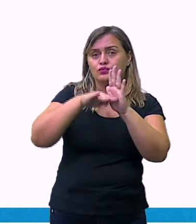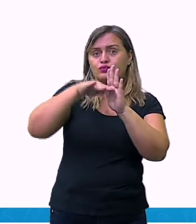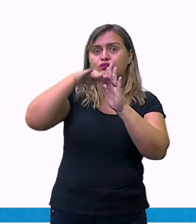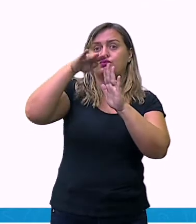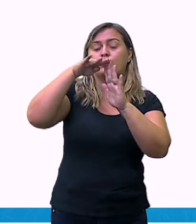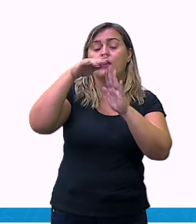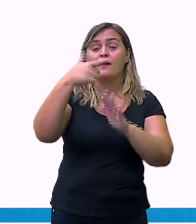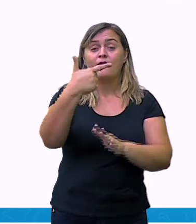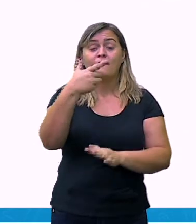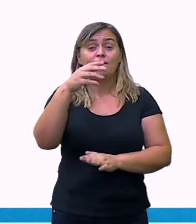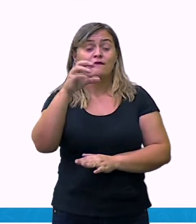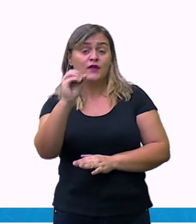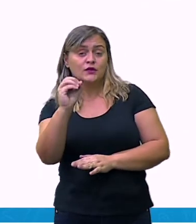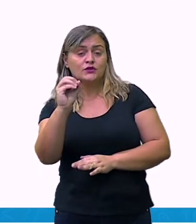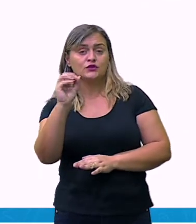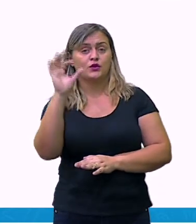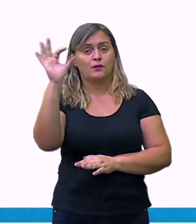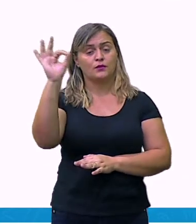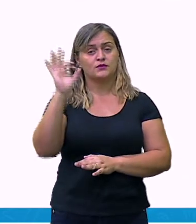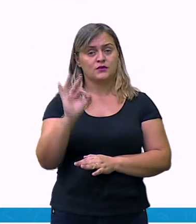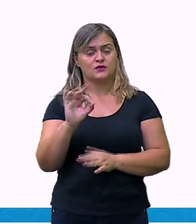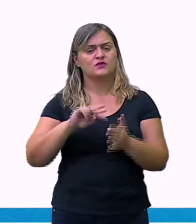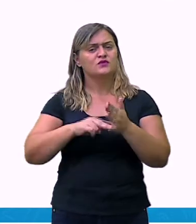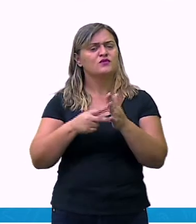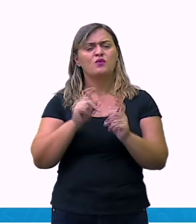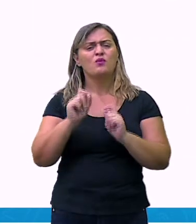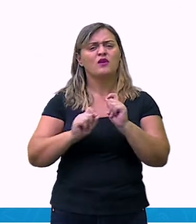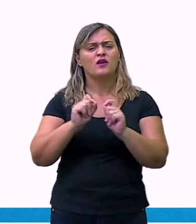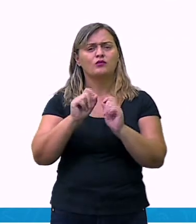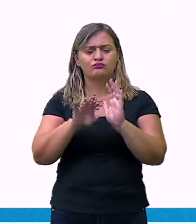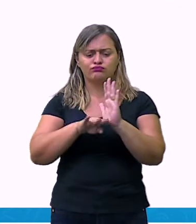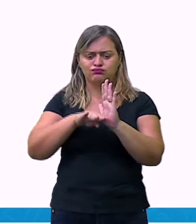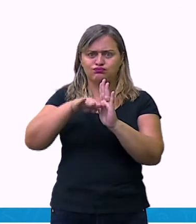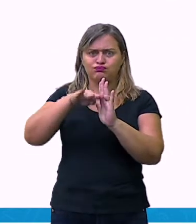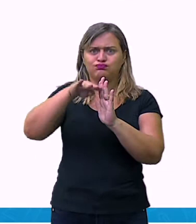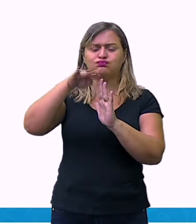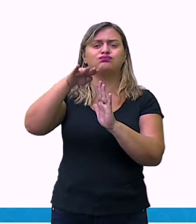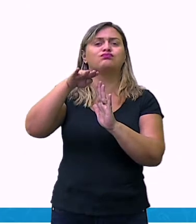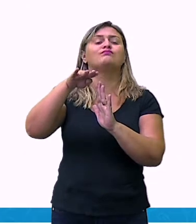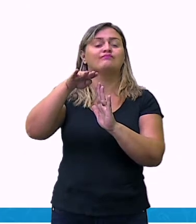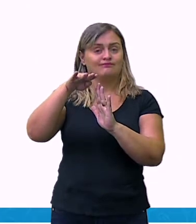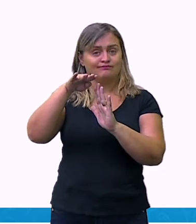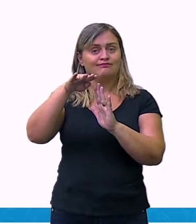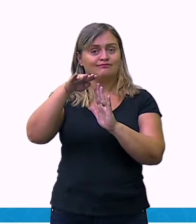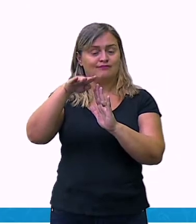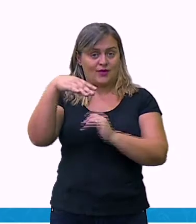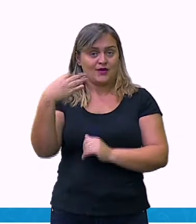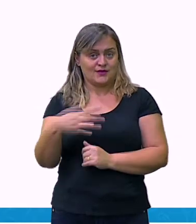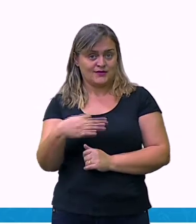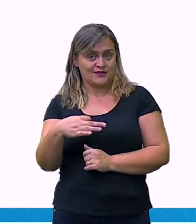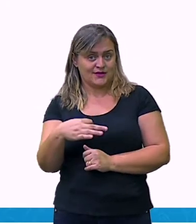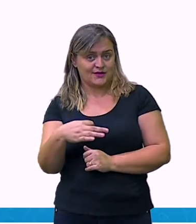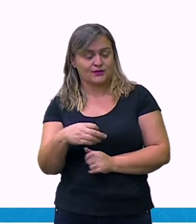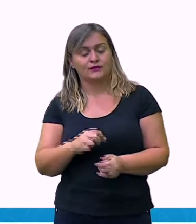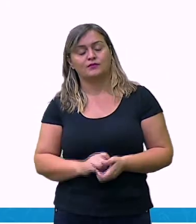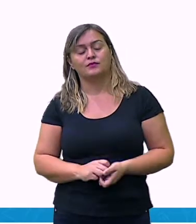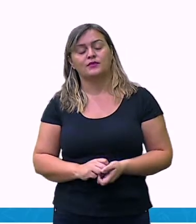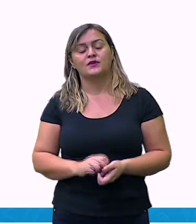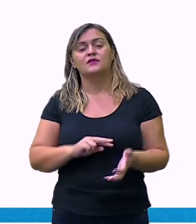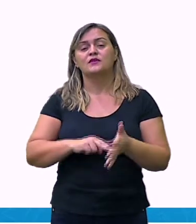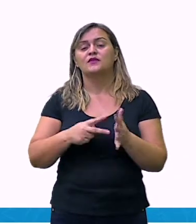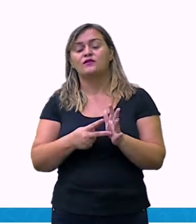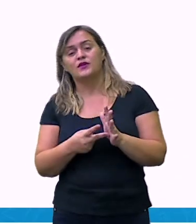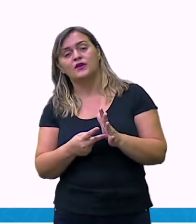Significa que ela aumentou. Se subiu, ela aumentou. Então, também que o meu valor